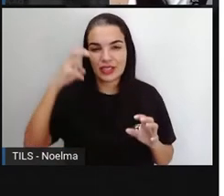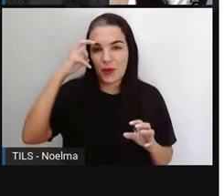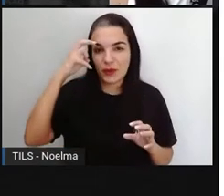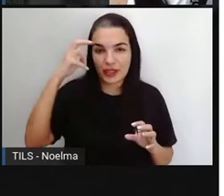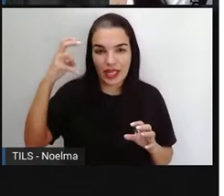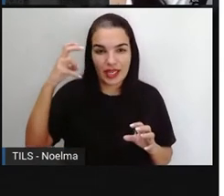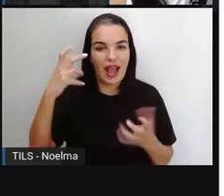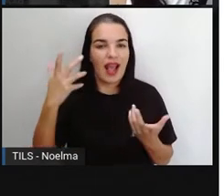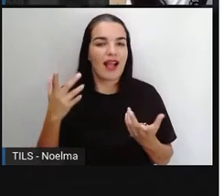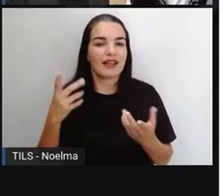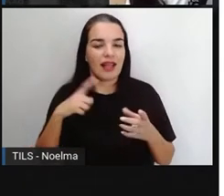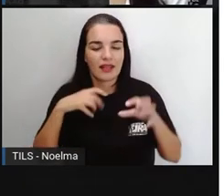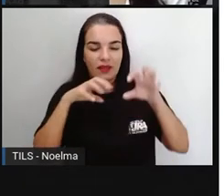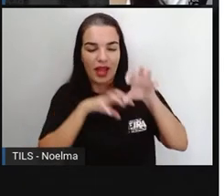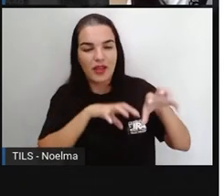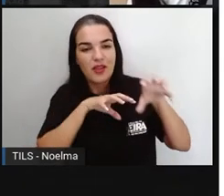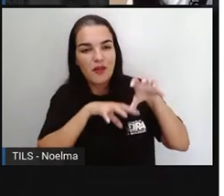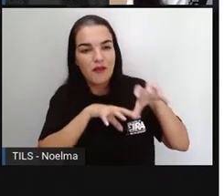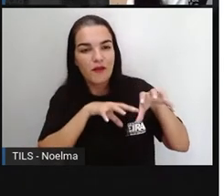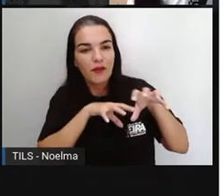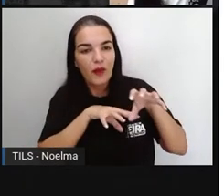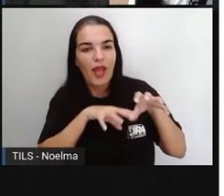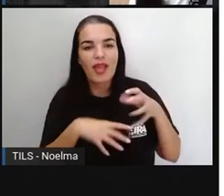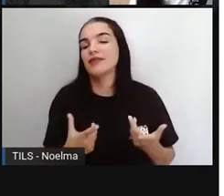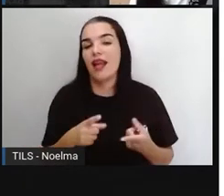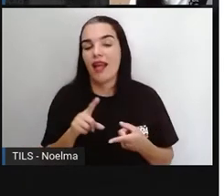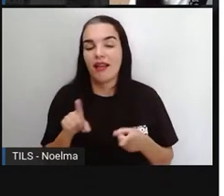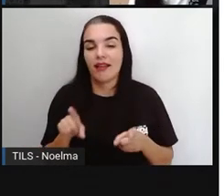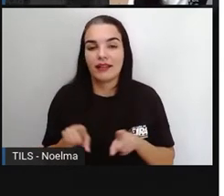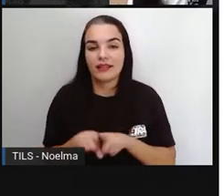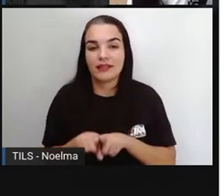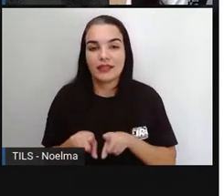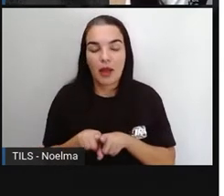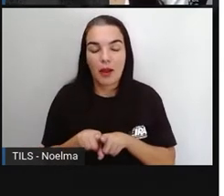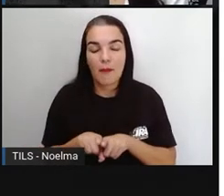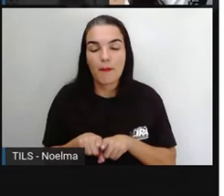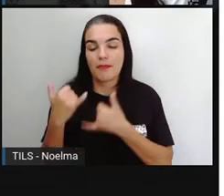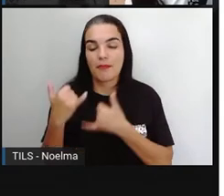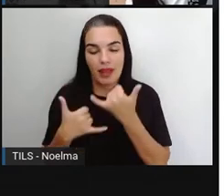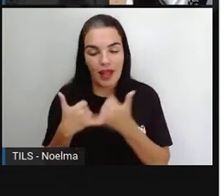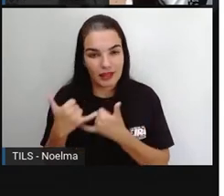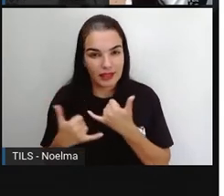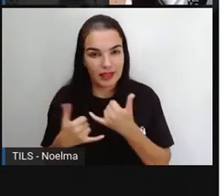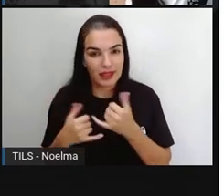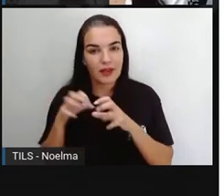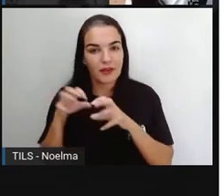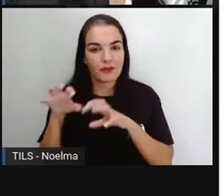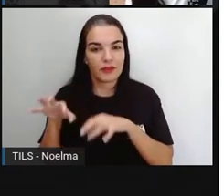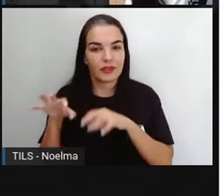As suas influências culturais e também influenciaram nas brincadeiras.